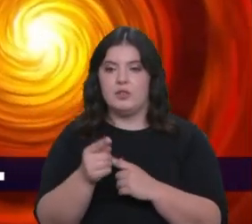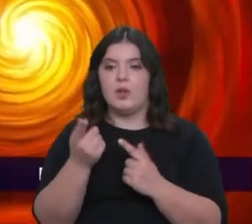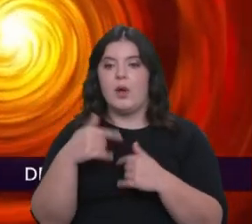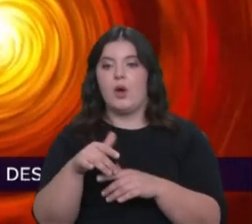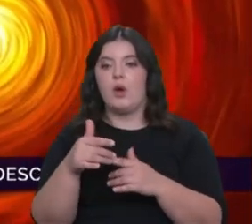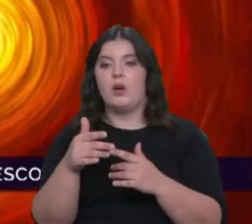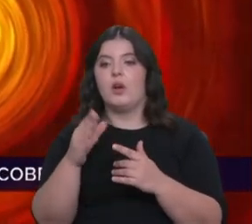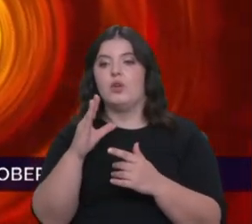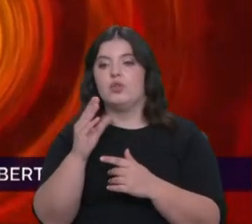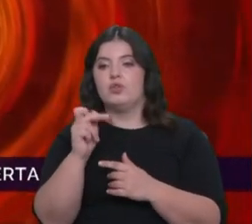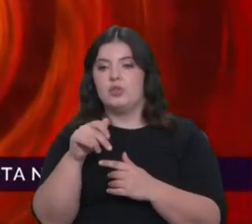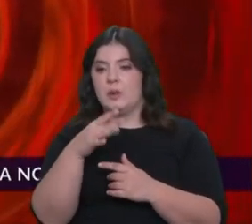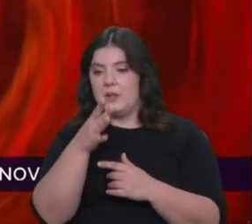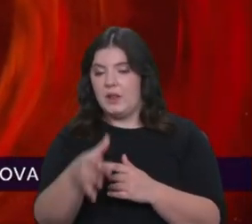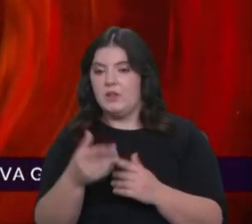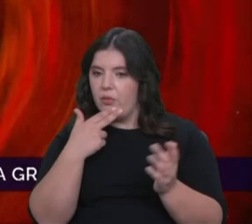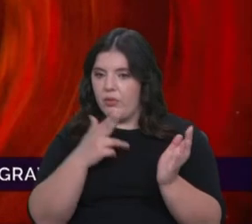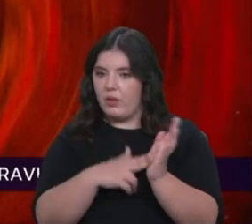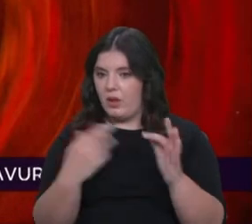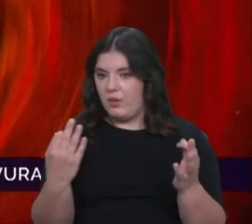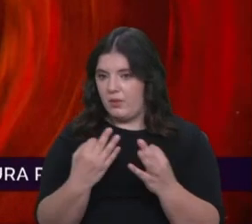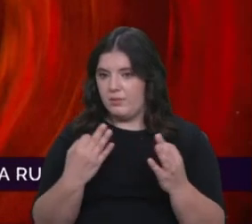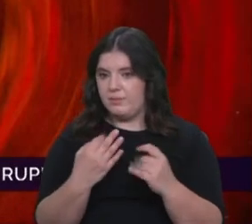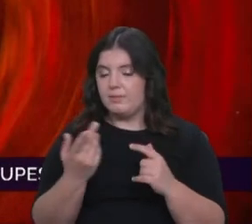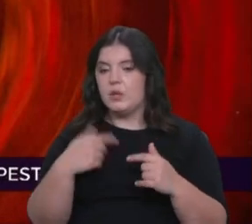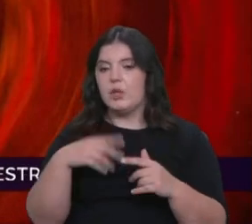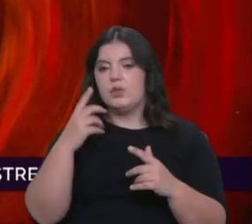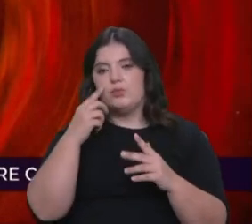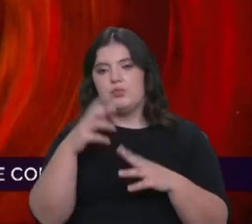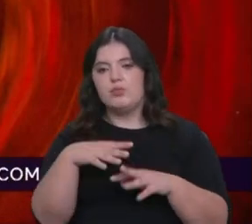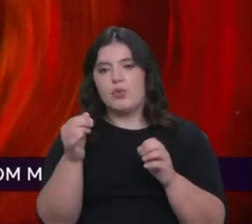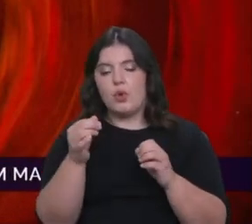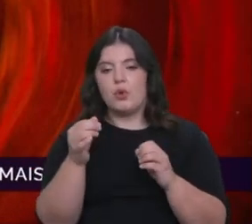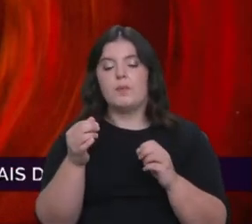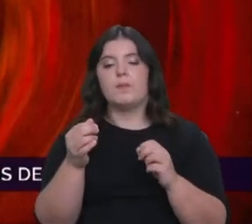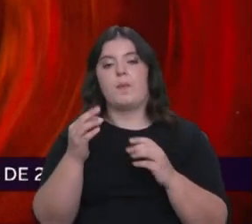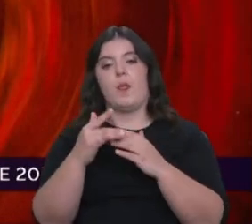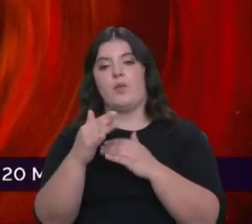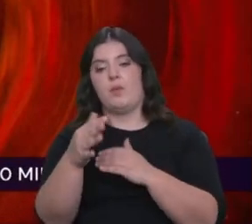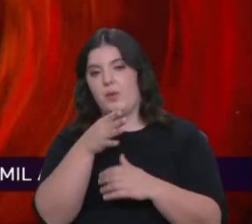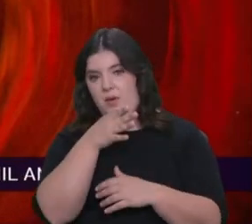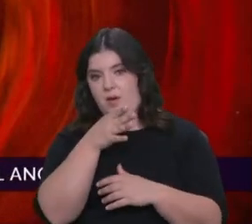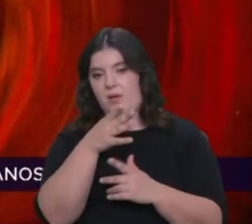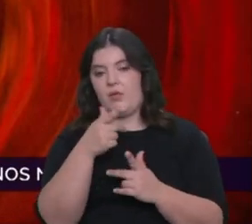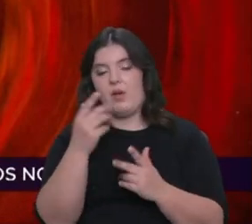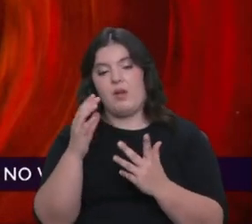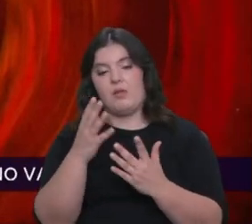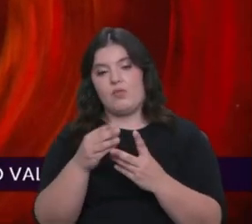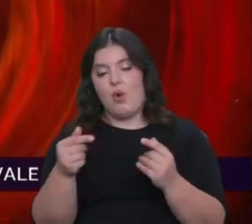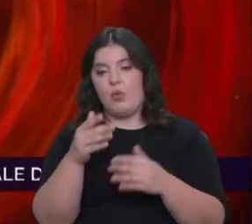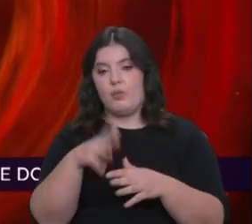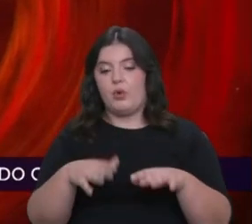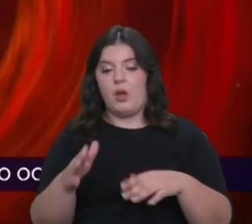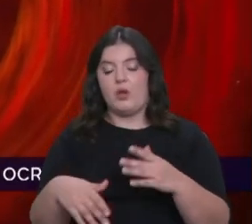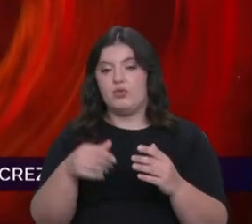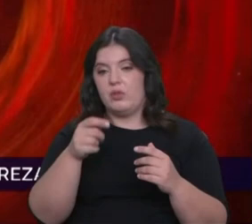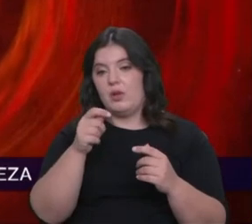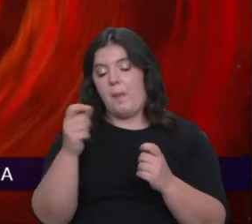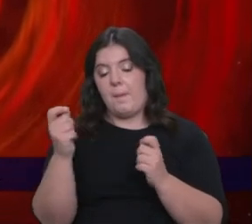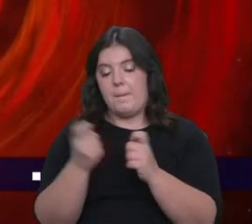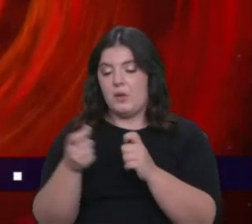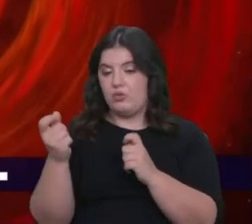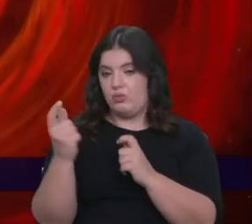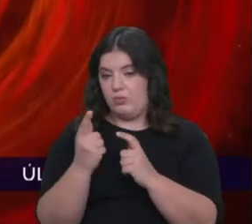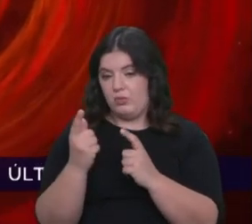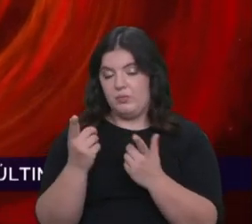diz. É verdade. Nós conseguimos detectar exatamente esse vapor de água, que é o resultado de vaporização desse gelo que está nesses seixos.